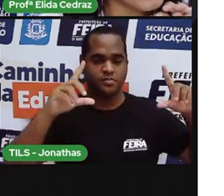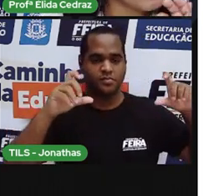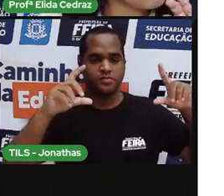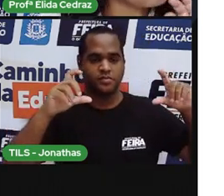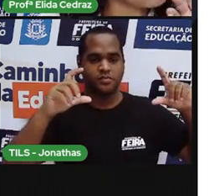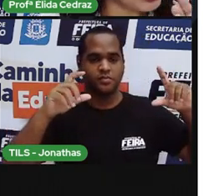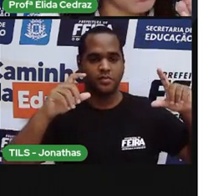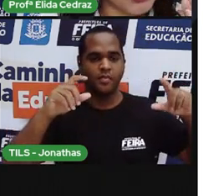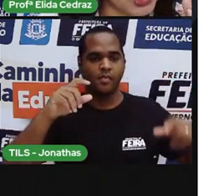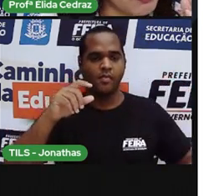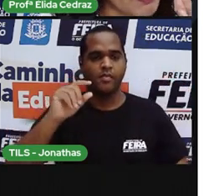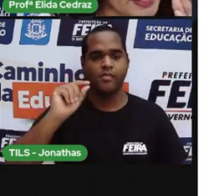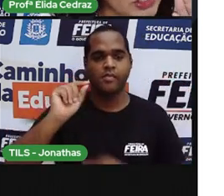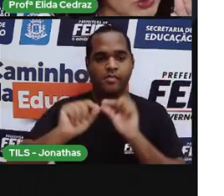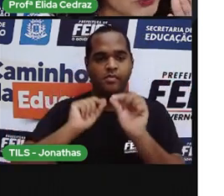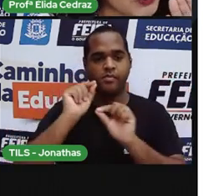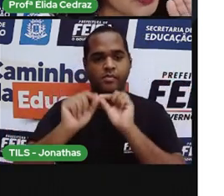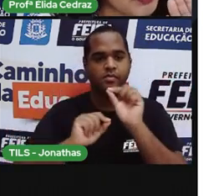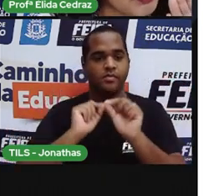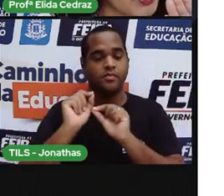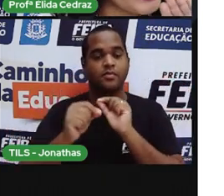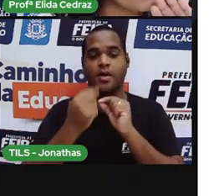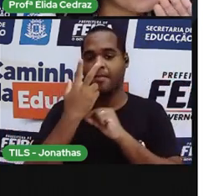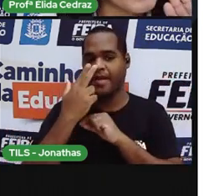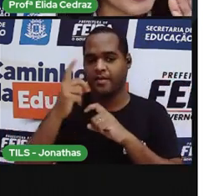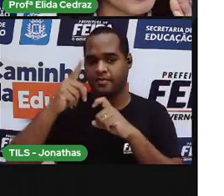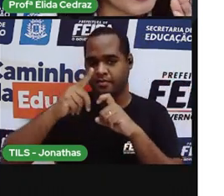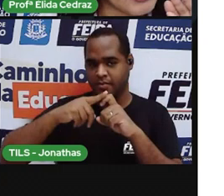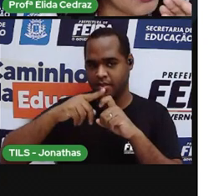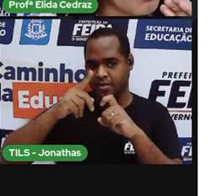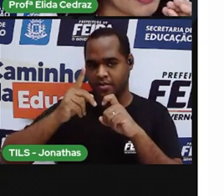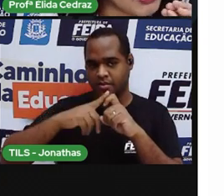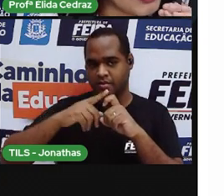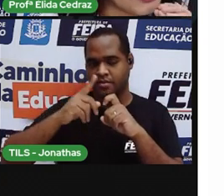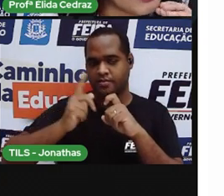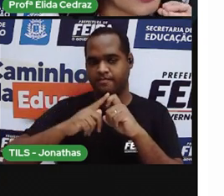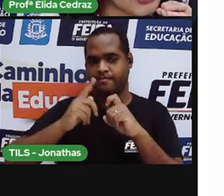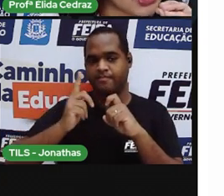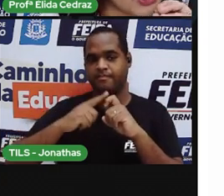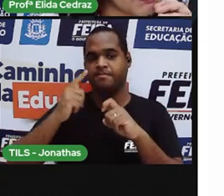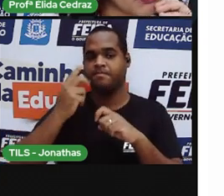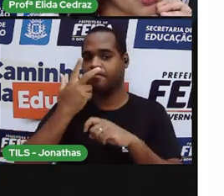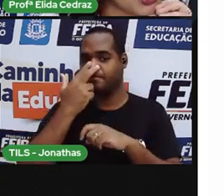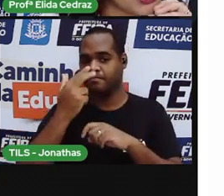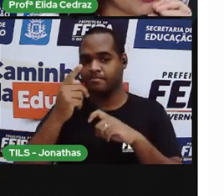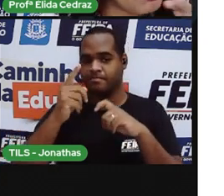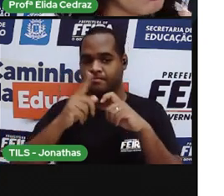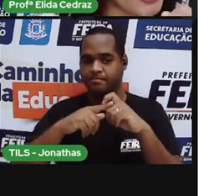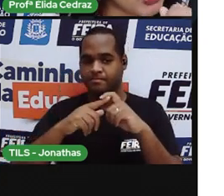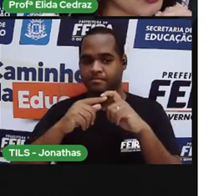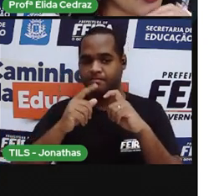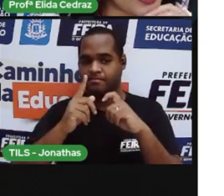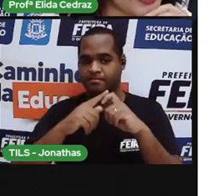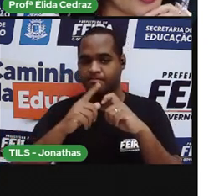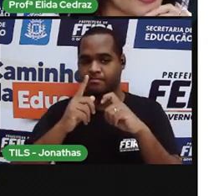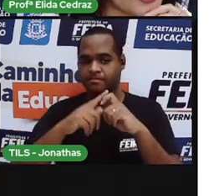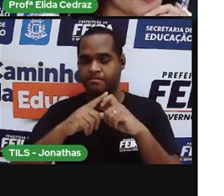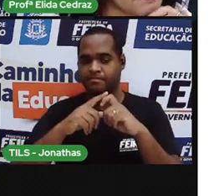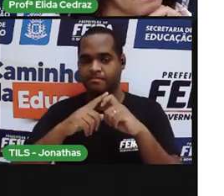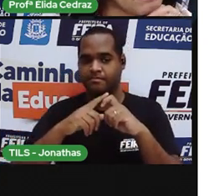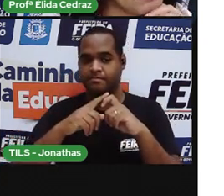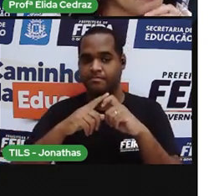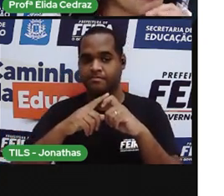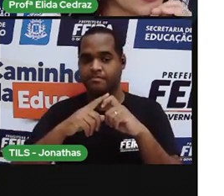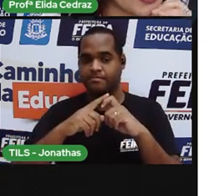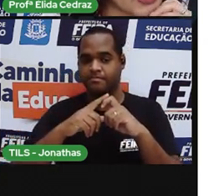é um tipo de médico, uma especialidade médica. O tipo de médico é isso.